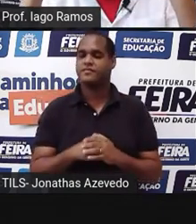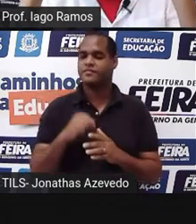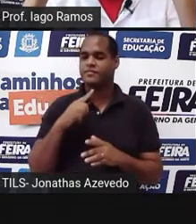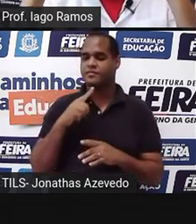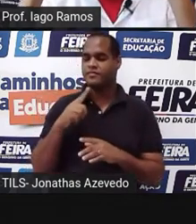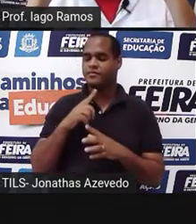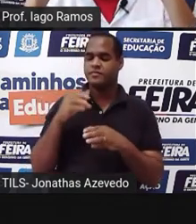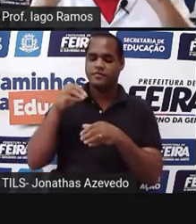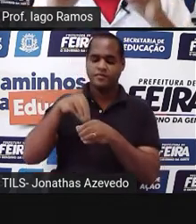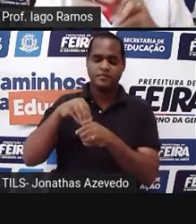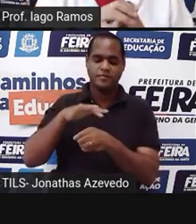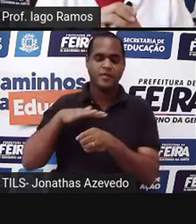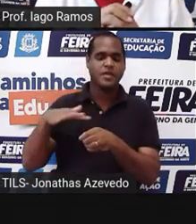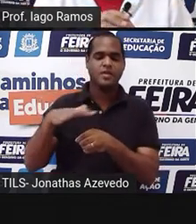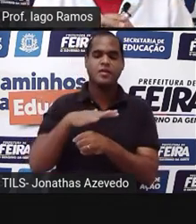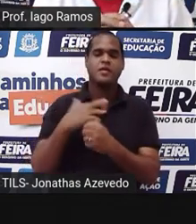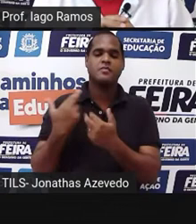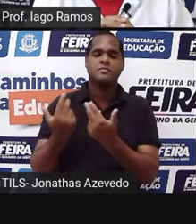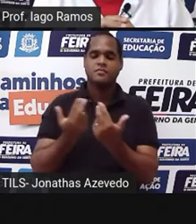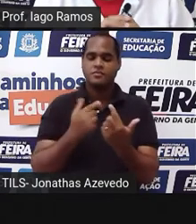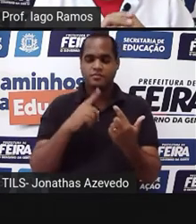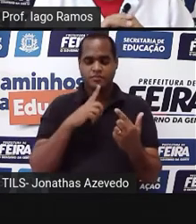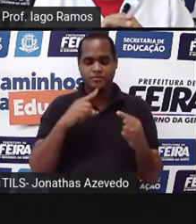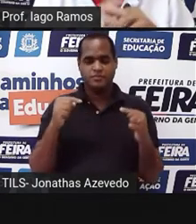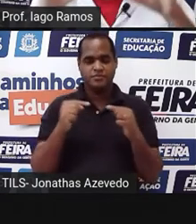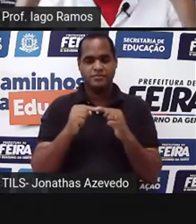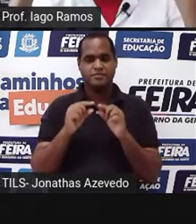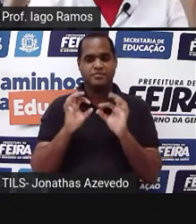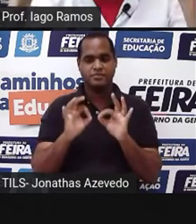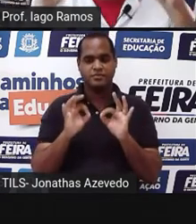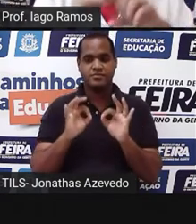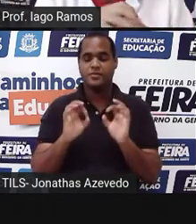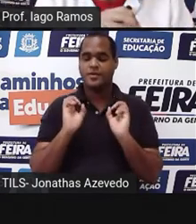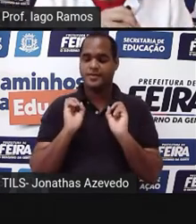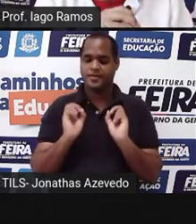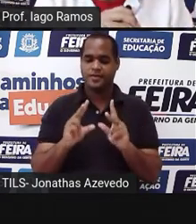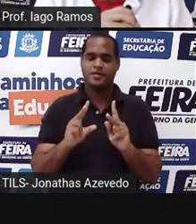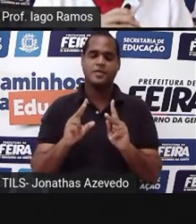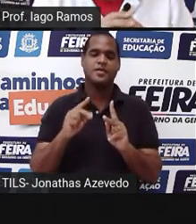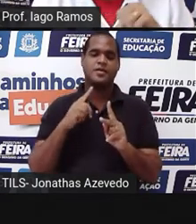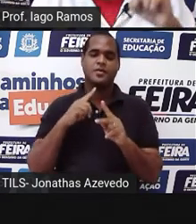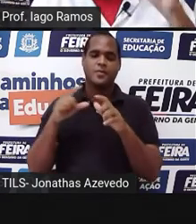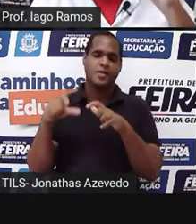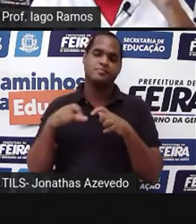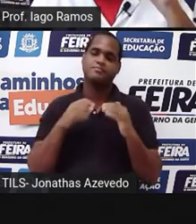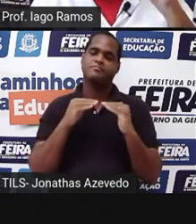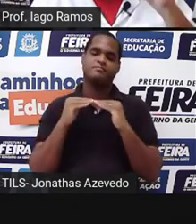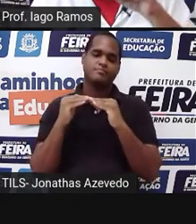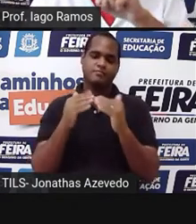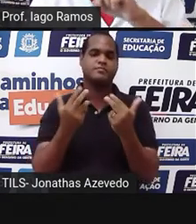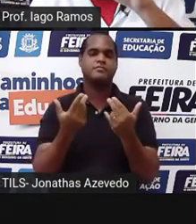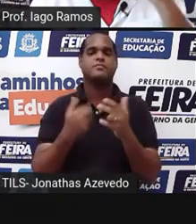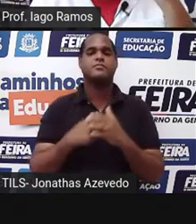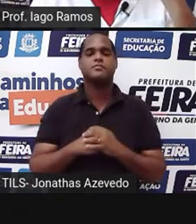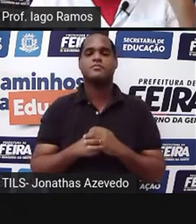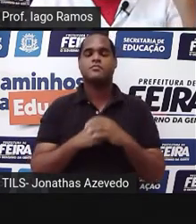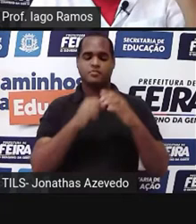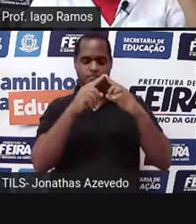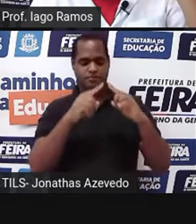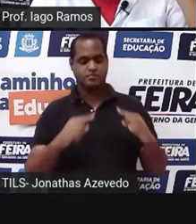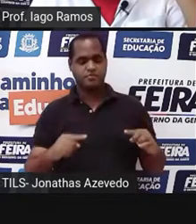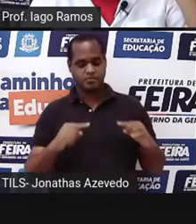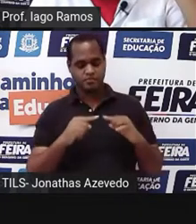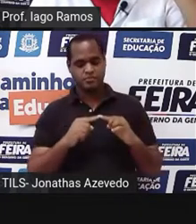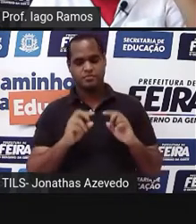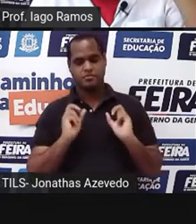ocupando a mesma posição. Vamos pensar assim, no mesmo lugar. Então, no triângulozinho menor, eu